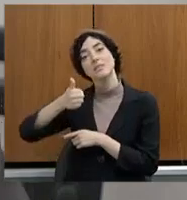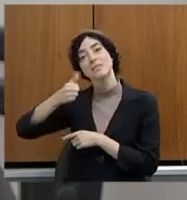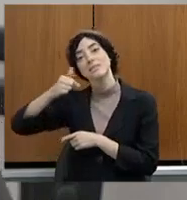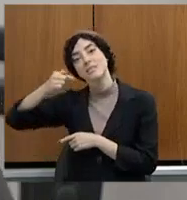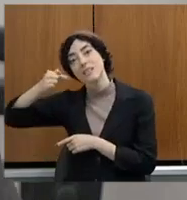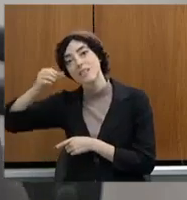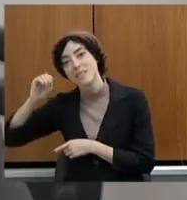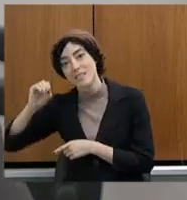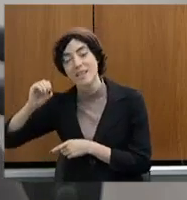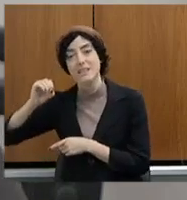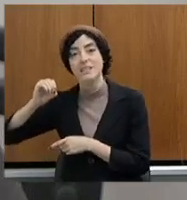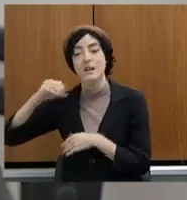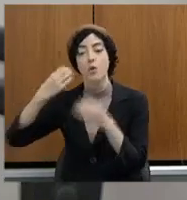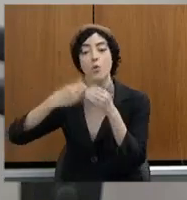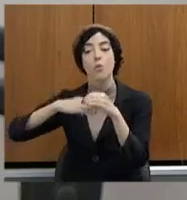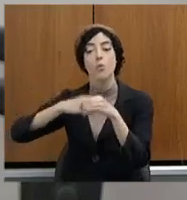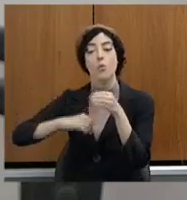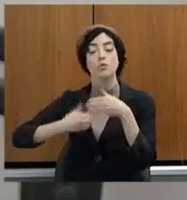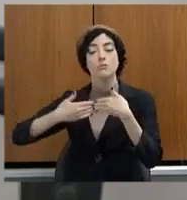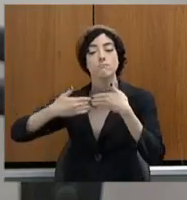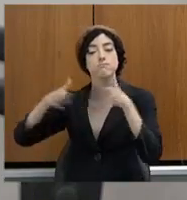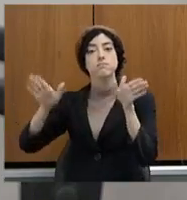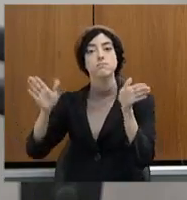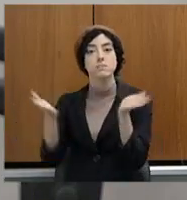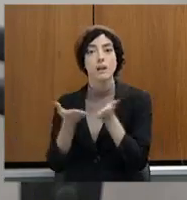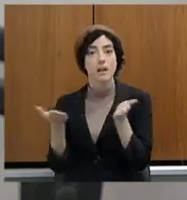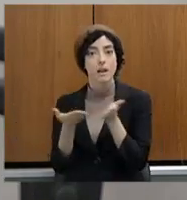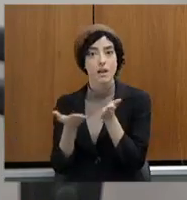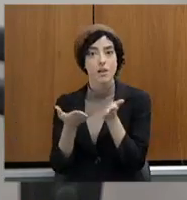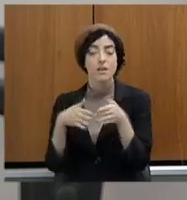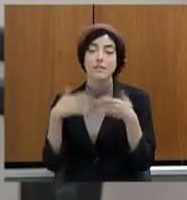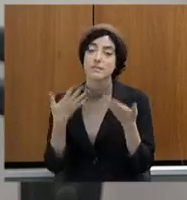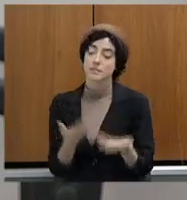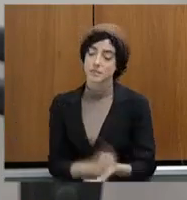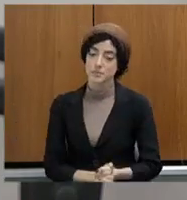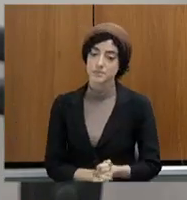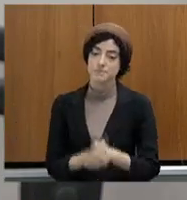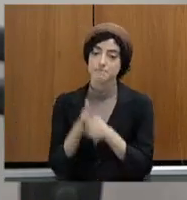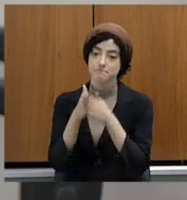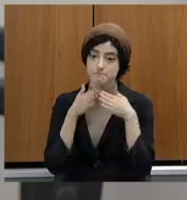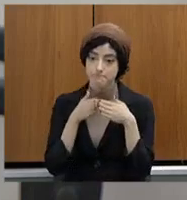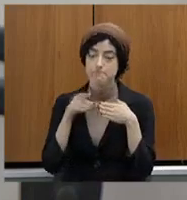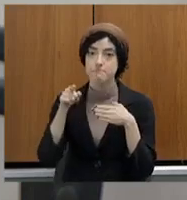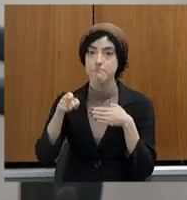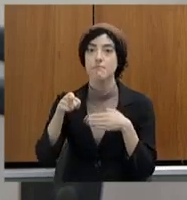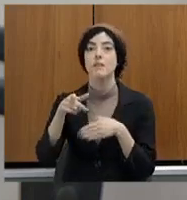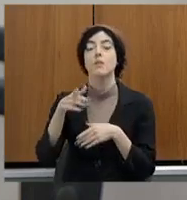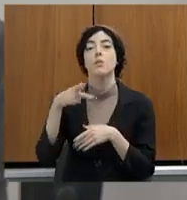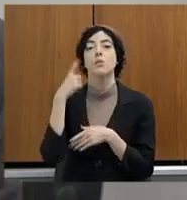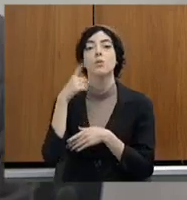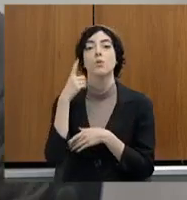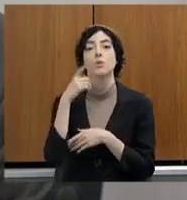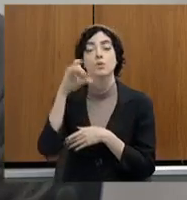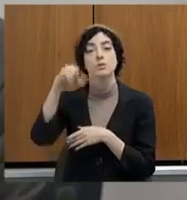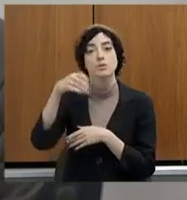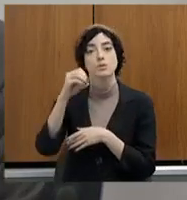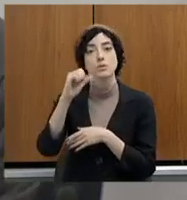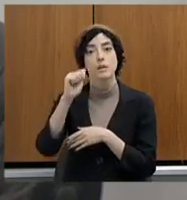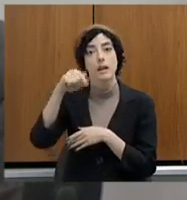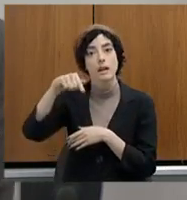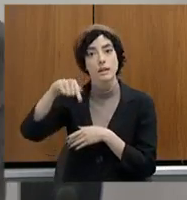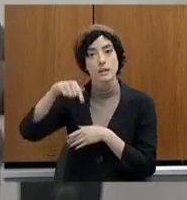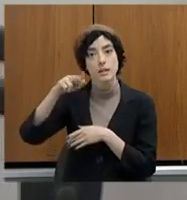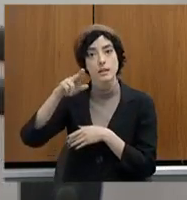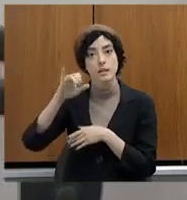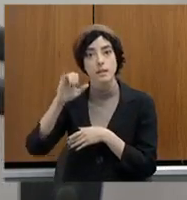concursos já abrem agora. Então, doutor Joaquim, o senhor aperta o governo, aperta essa confinha. Porque quando eles estiveram aqui,